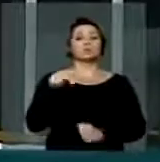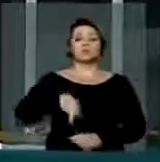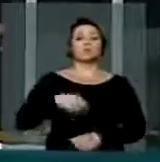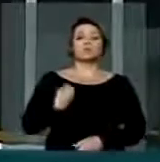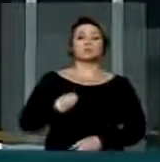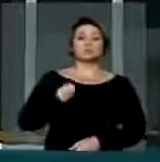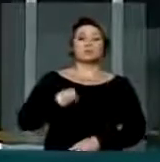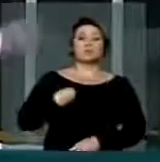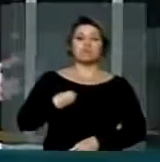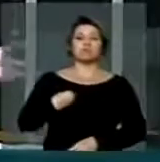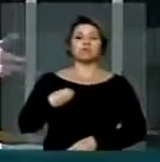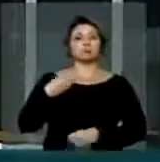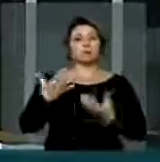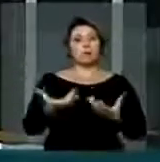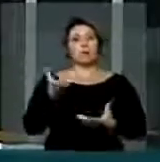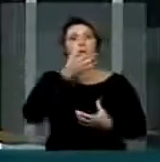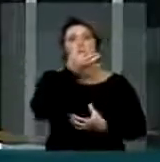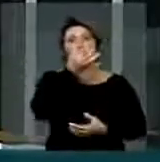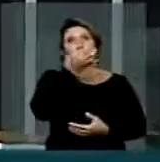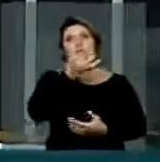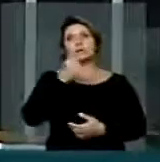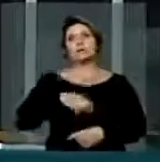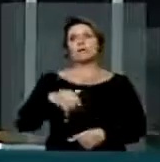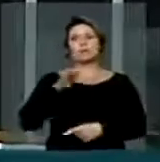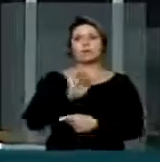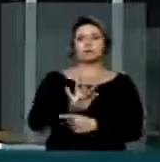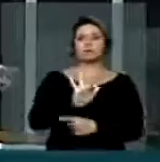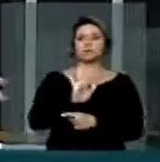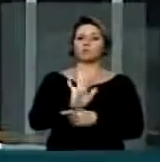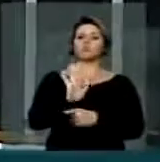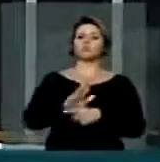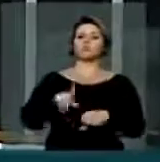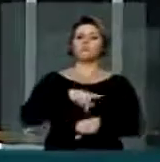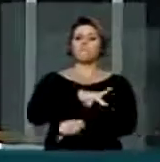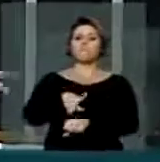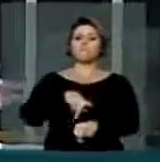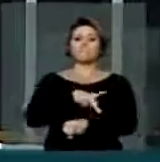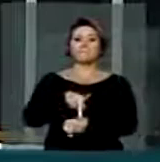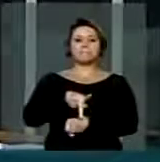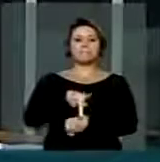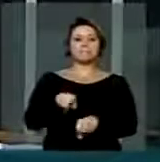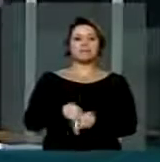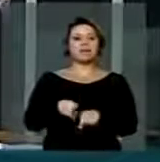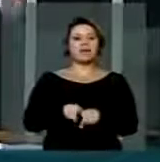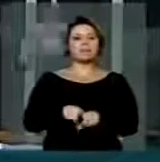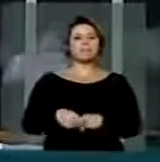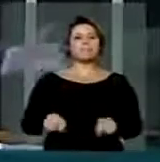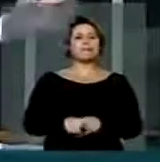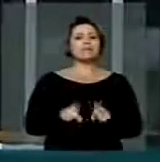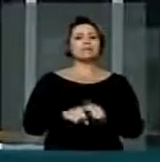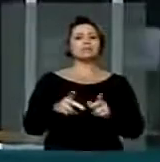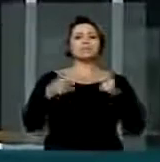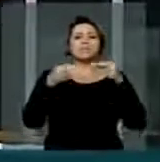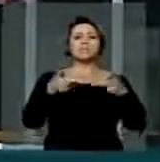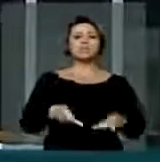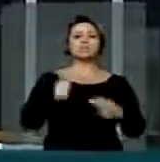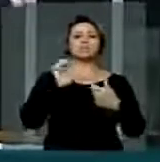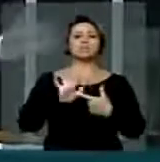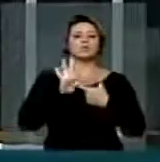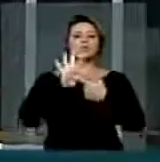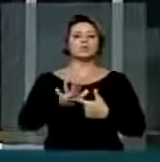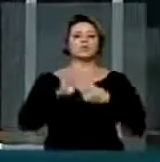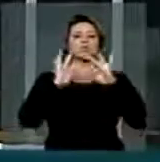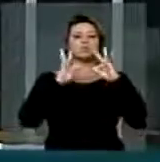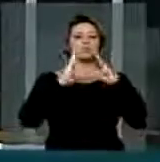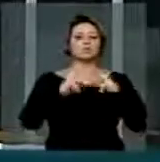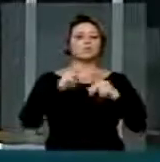fizeram, como forma de contribuir para o nosso país, para que nós possamos aqui tirar dos projetos apresentados por todos